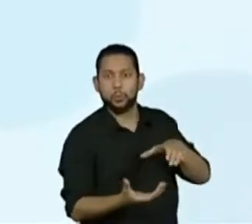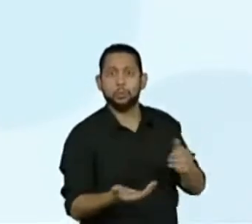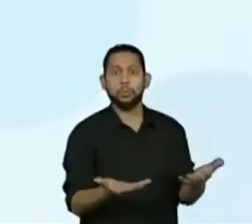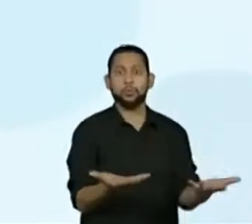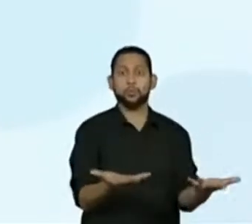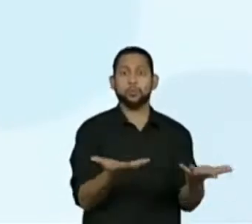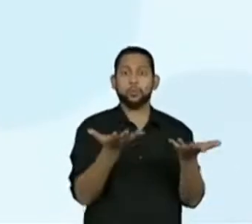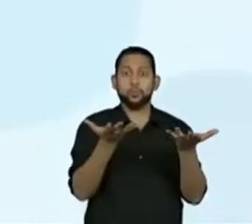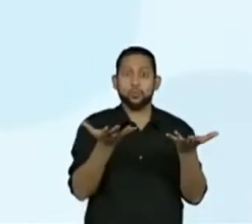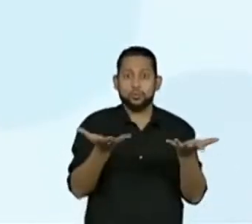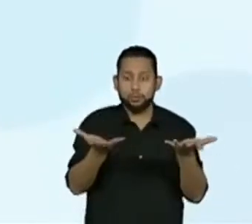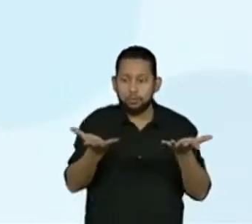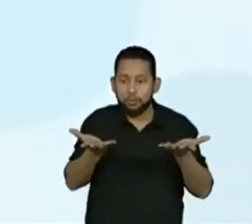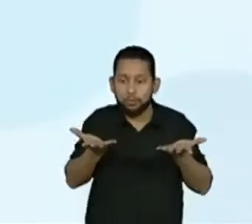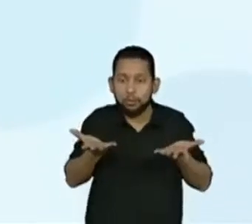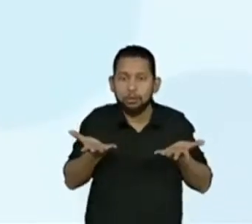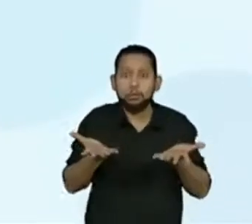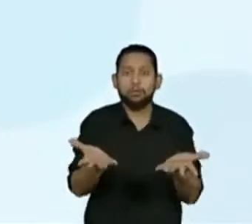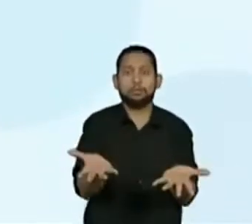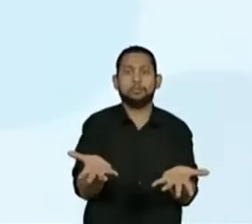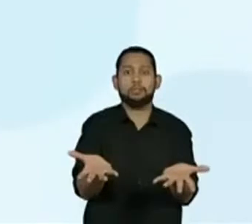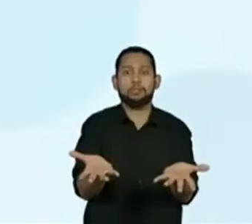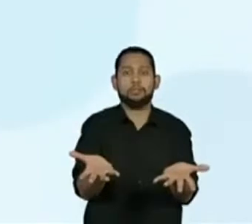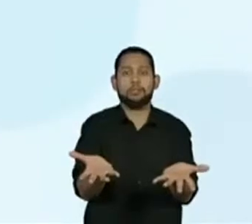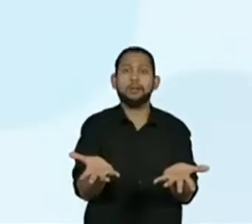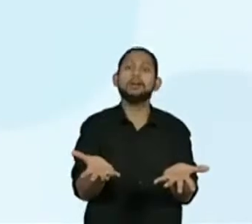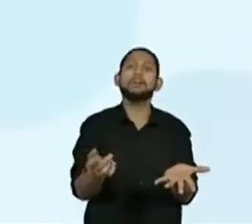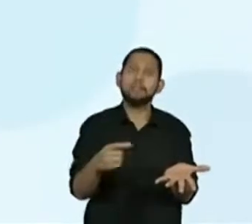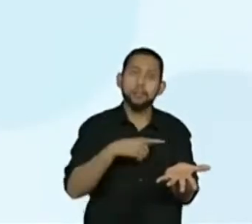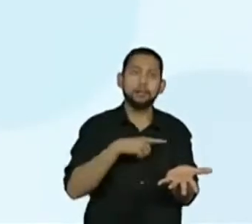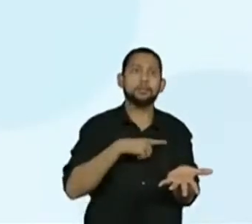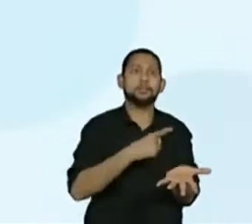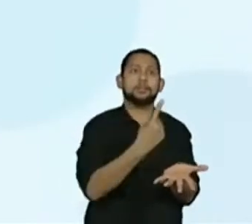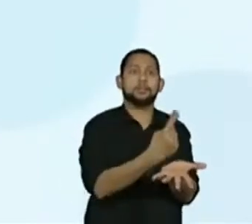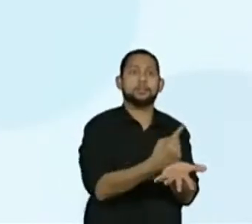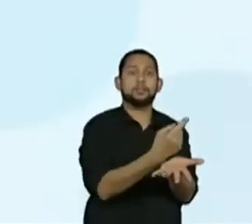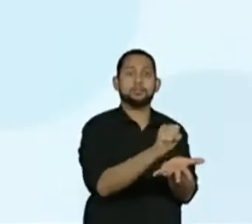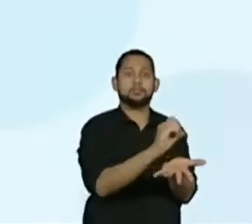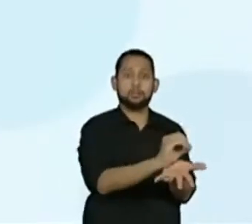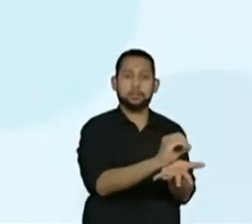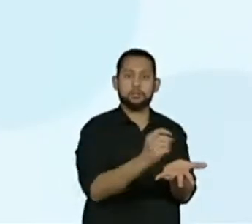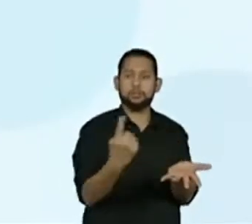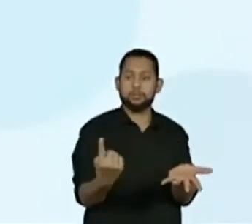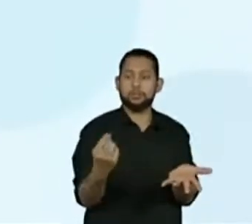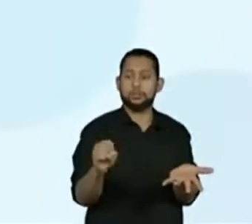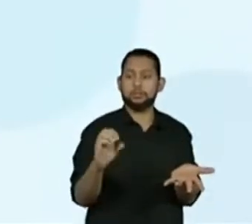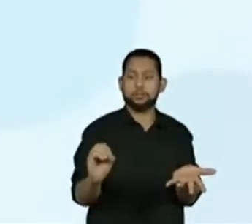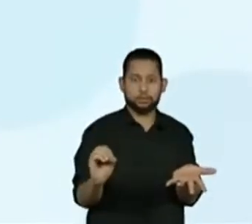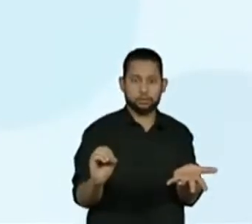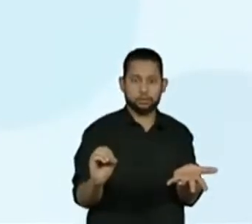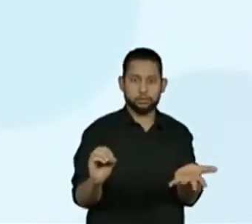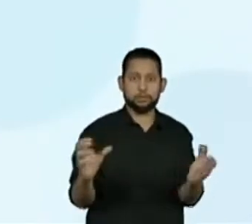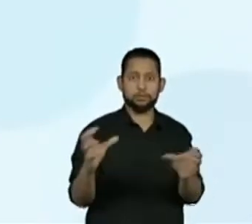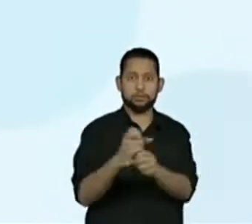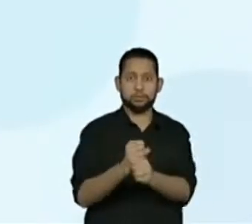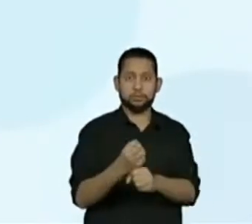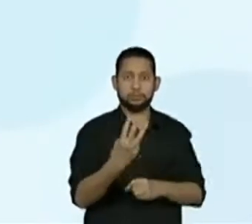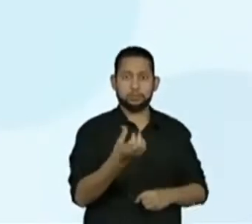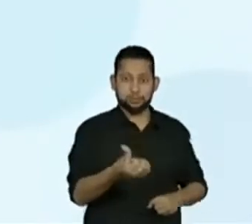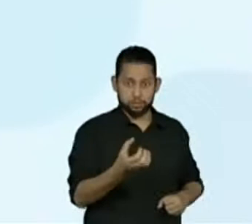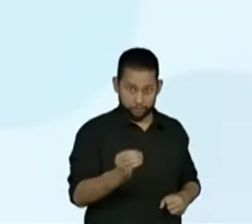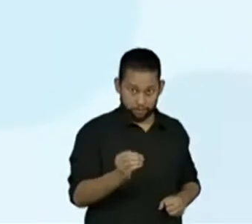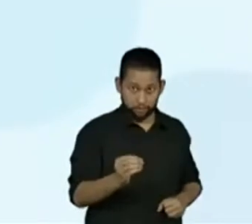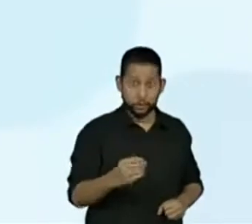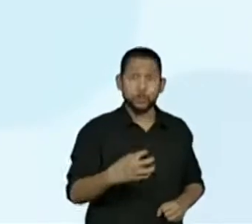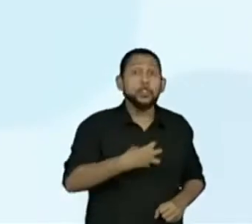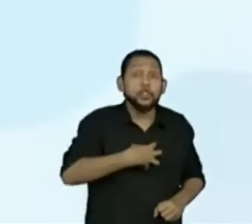farinha. E aí, a gente pode utilizar o algoritmo para resolver essa situação. De duas formas. Quer ver o oráculo mostrar